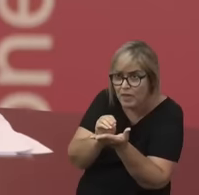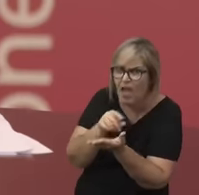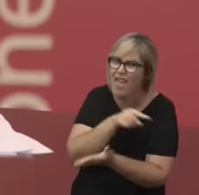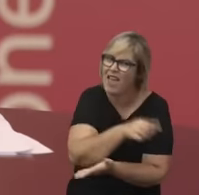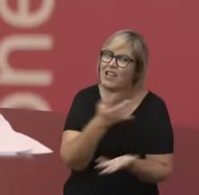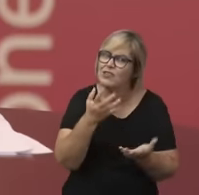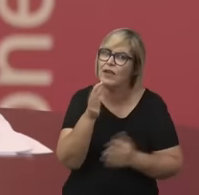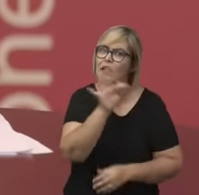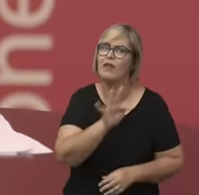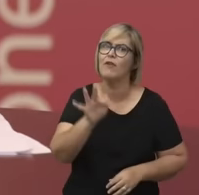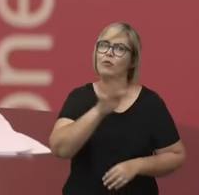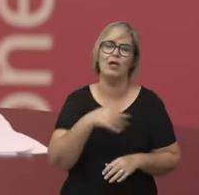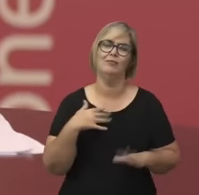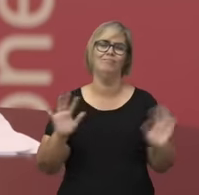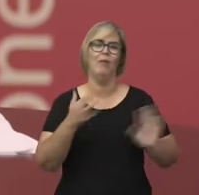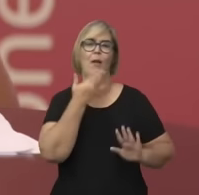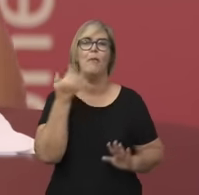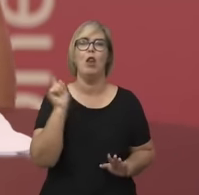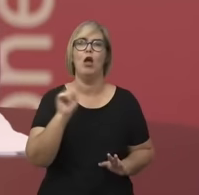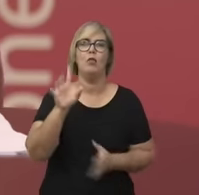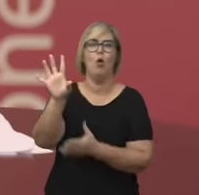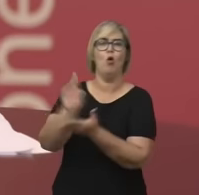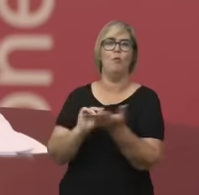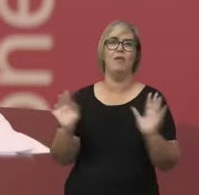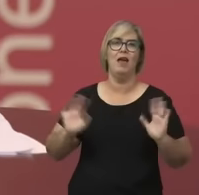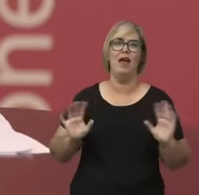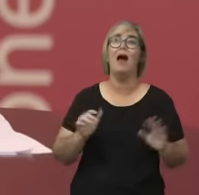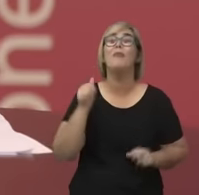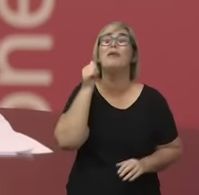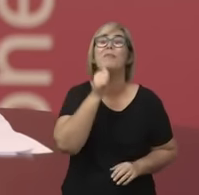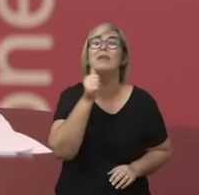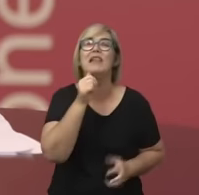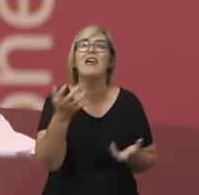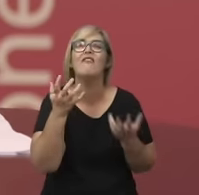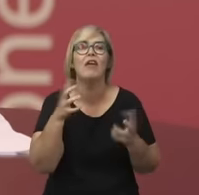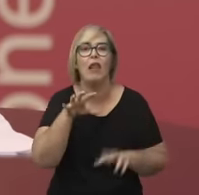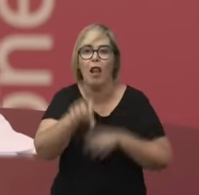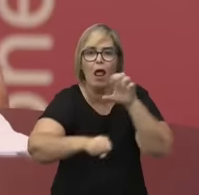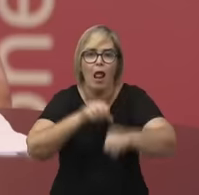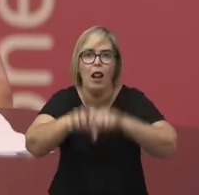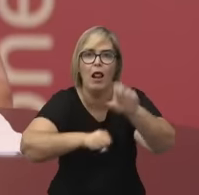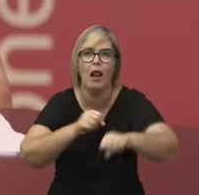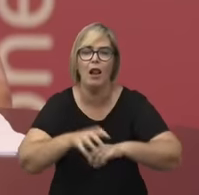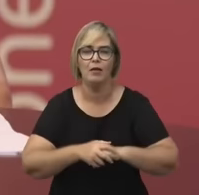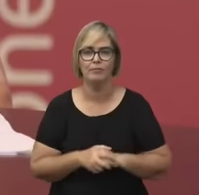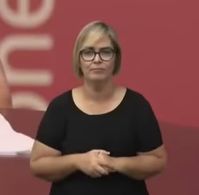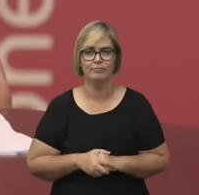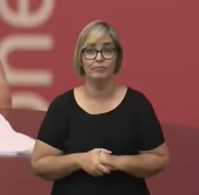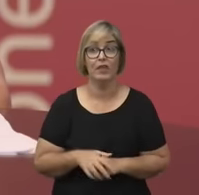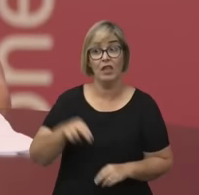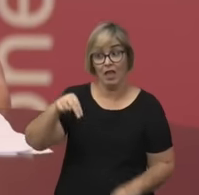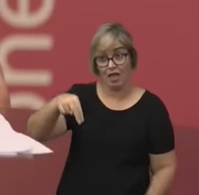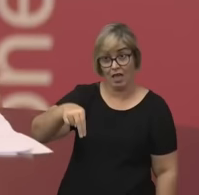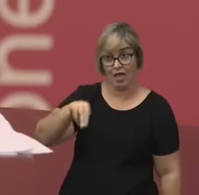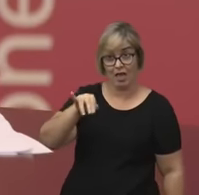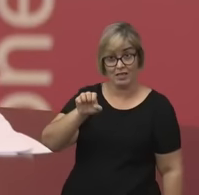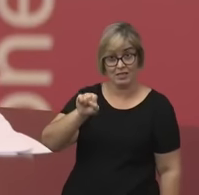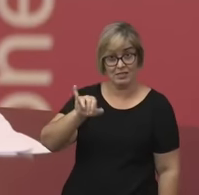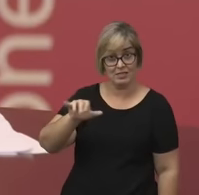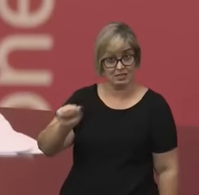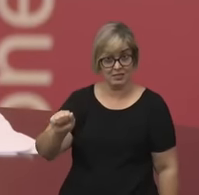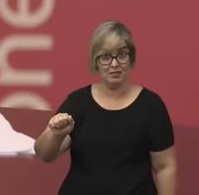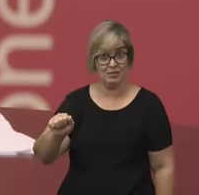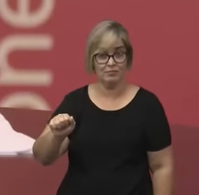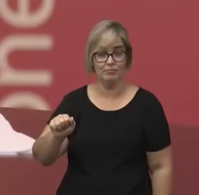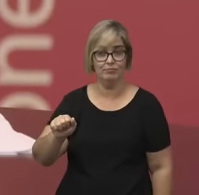Esse era o grande problema, as meninas iam cada vez querer mais. E aí a Anísia Floresta, ela, na verdade, Anísia